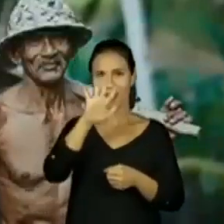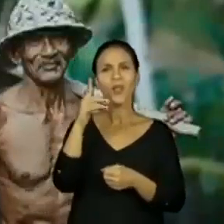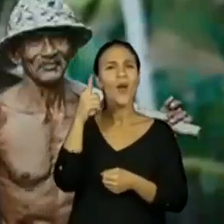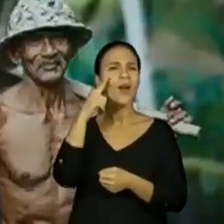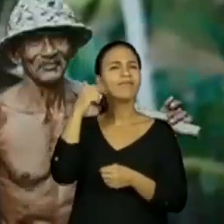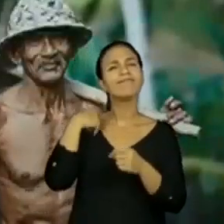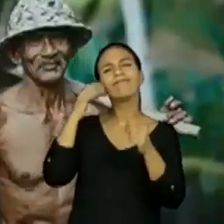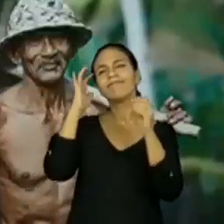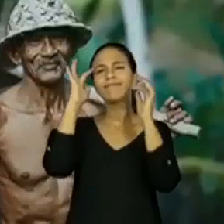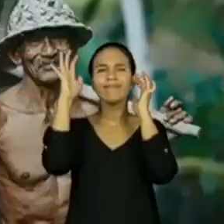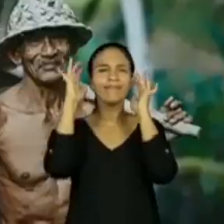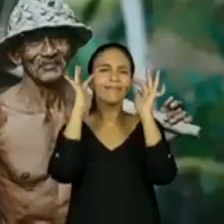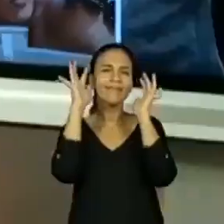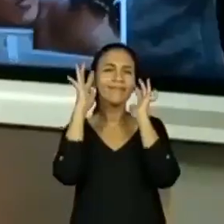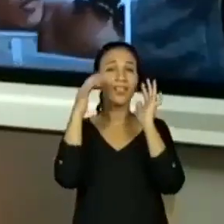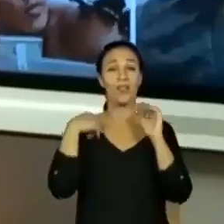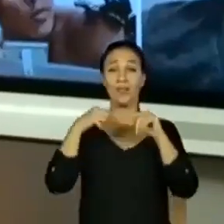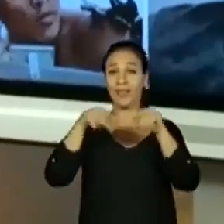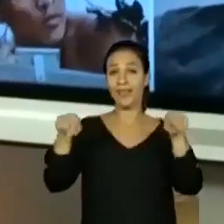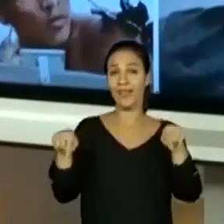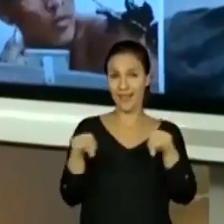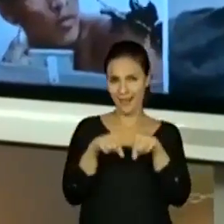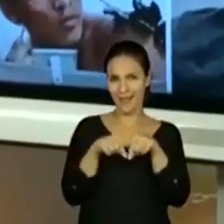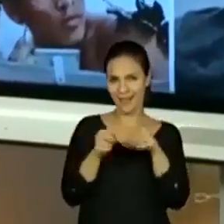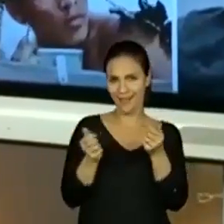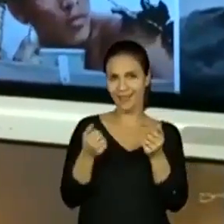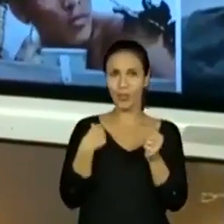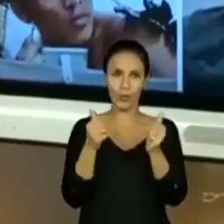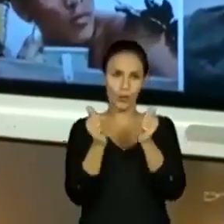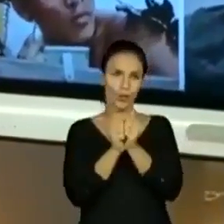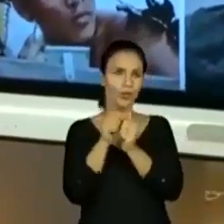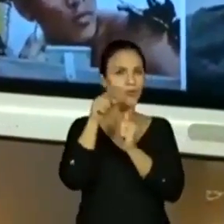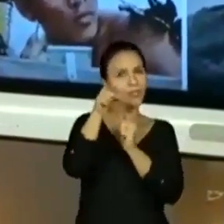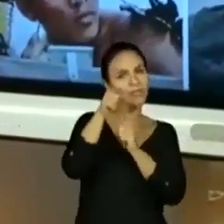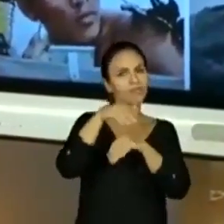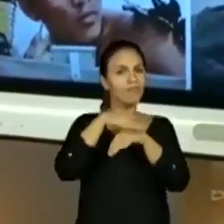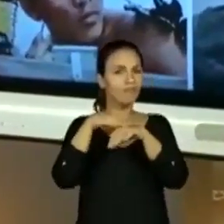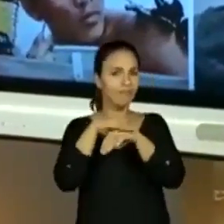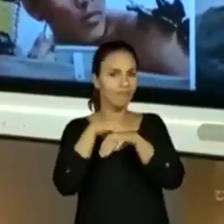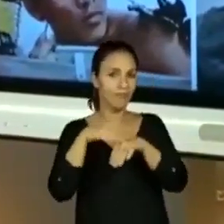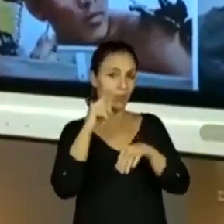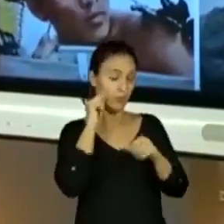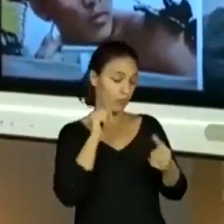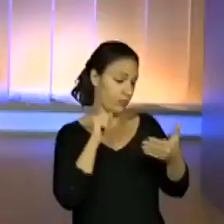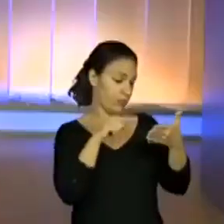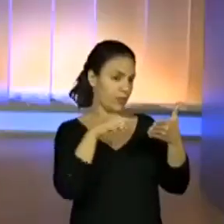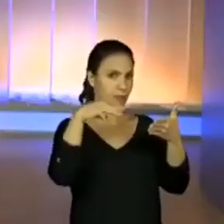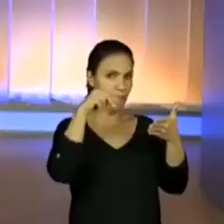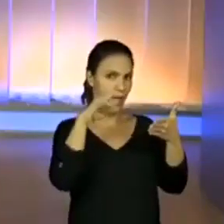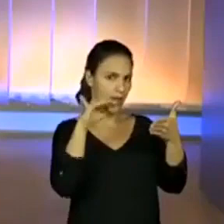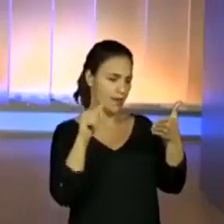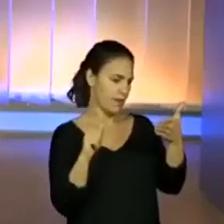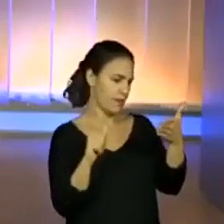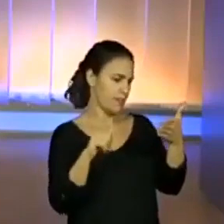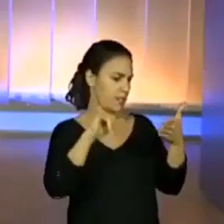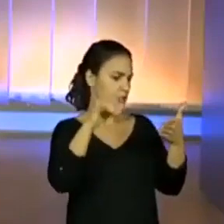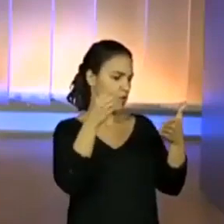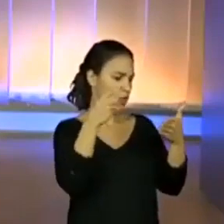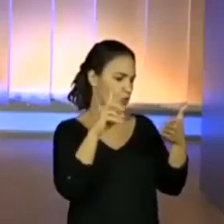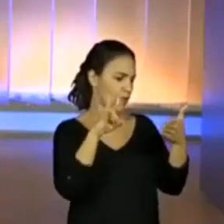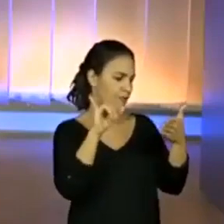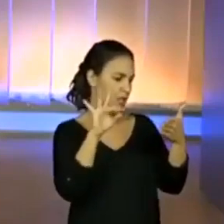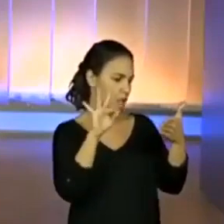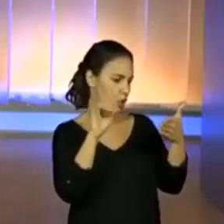agora nós estamos na nossa sala de aula. E eu estou aqui conversando com você. Maria, se organiza. João Vitor,